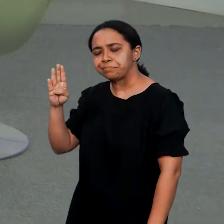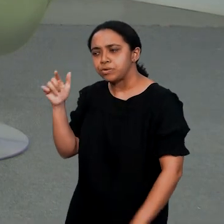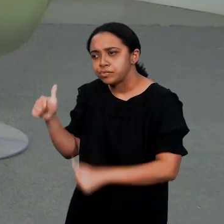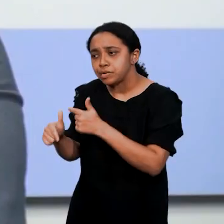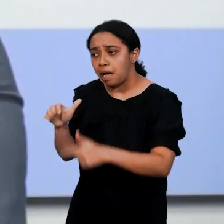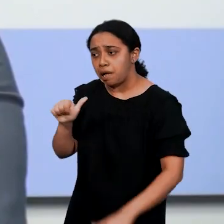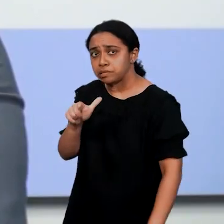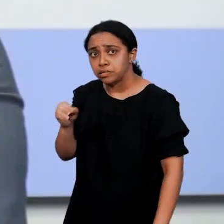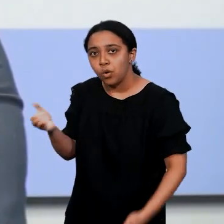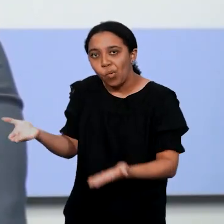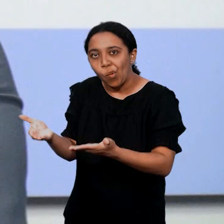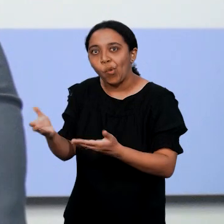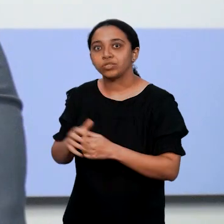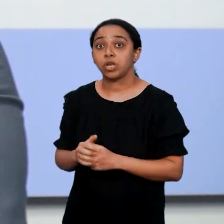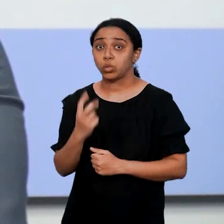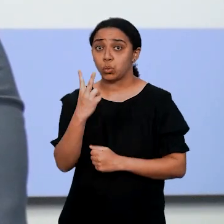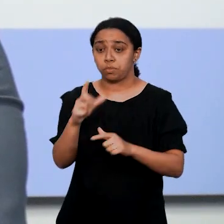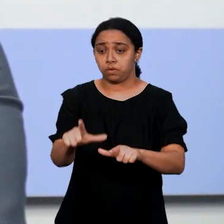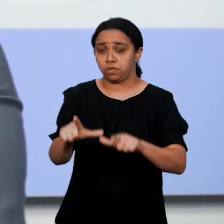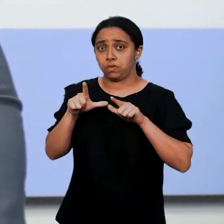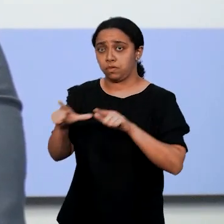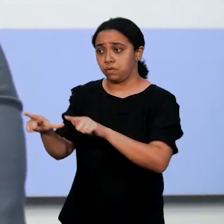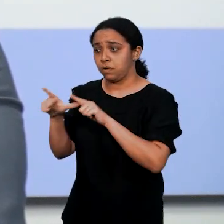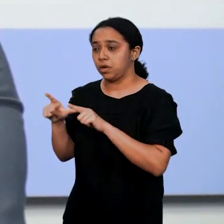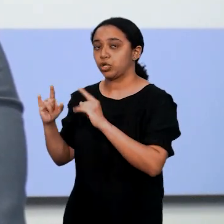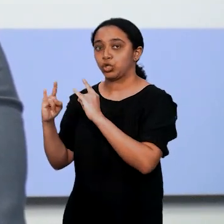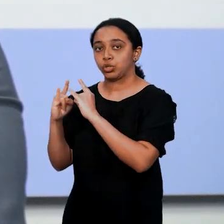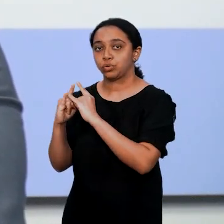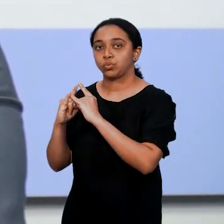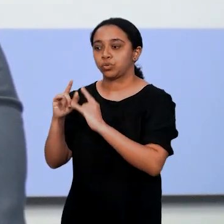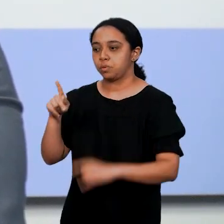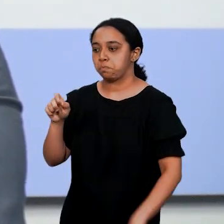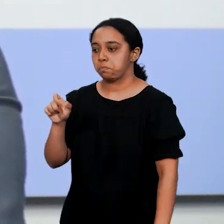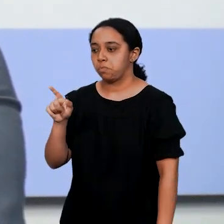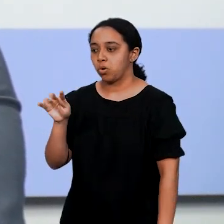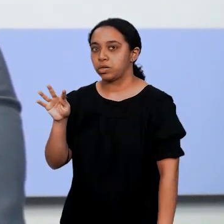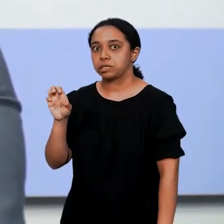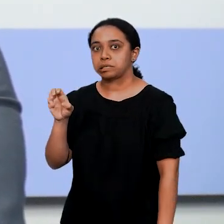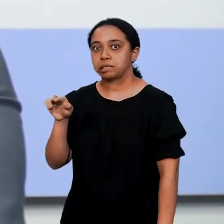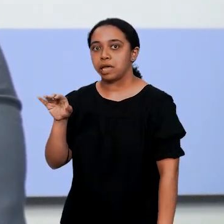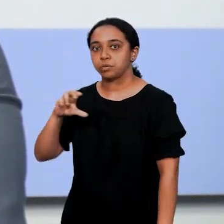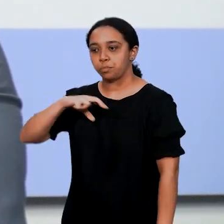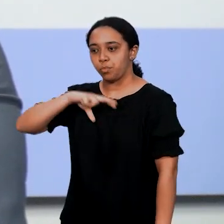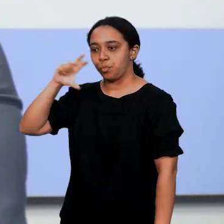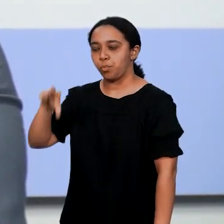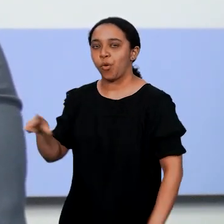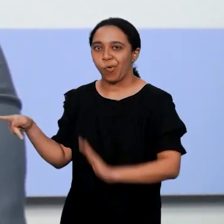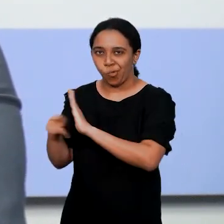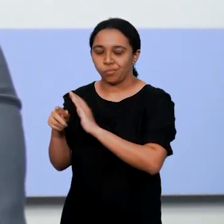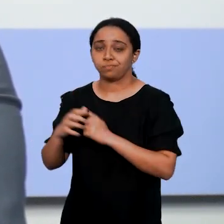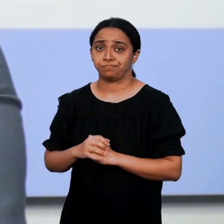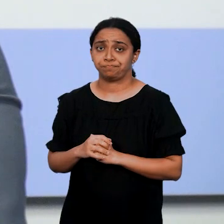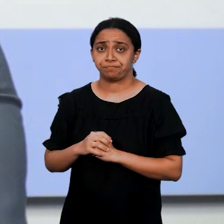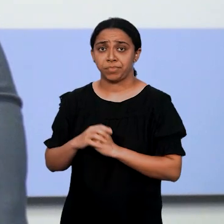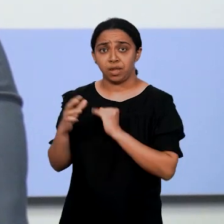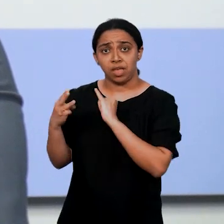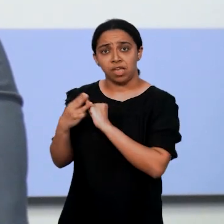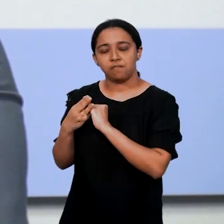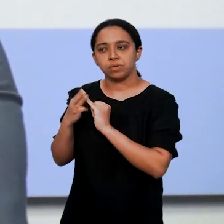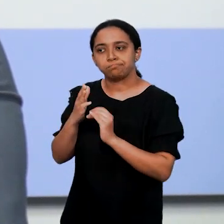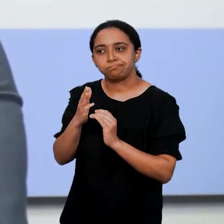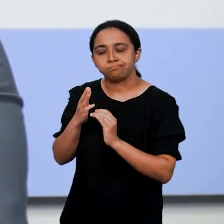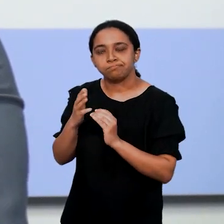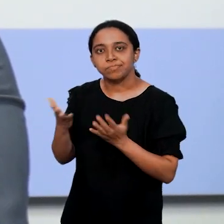ação hoje é a dupla diplomação com os institutos politécnicos portugueses. O Instituto Federal do Maranhão